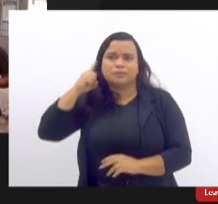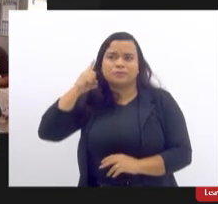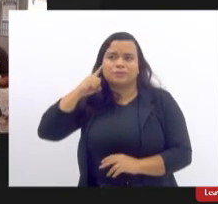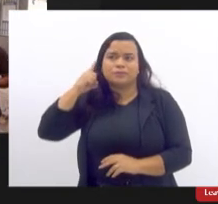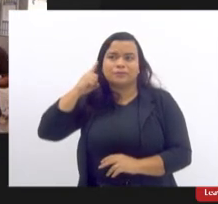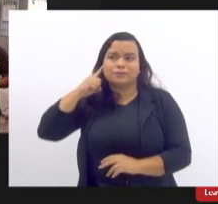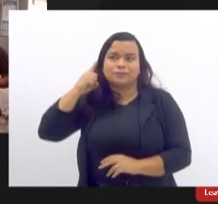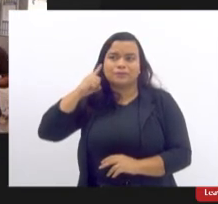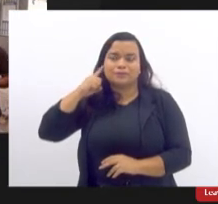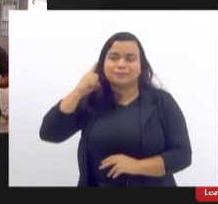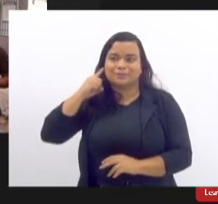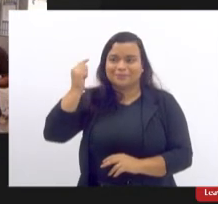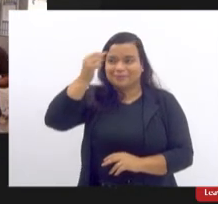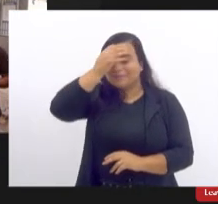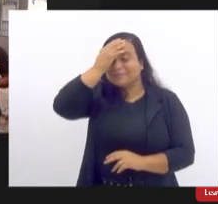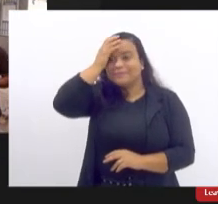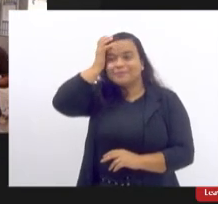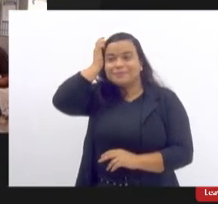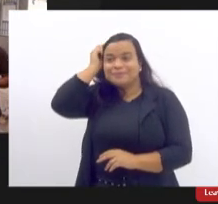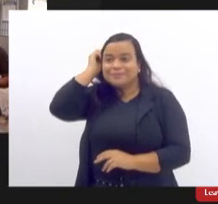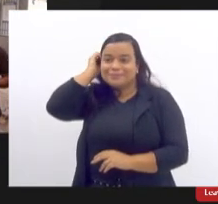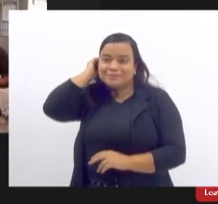fechou o áudio deputado